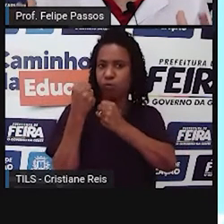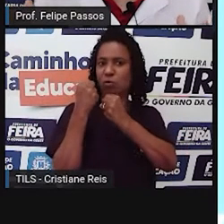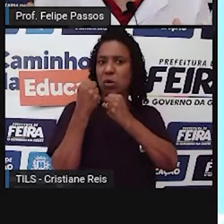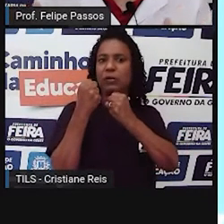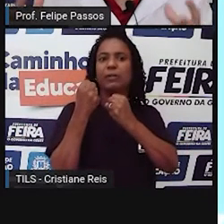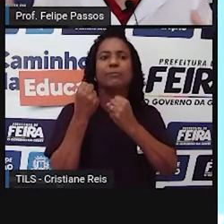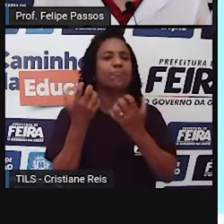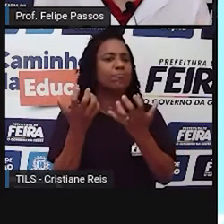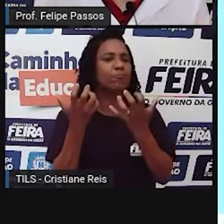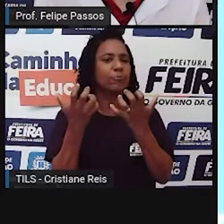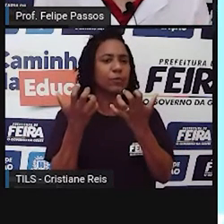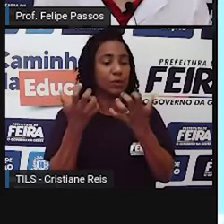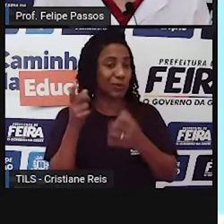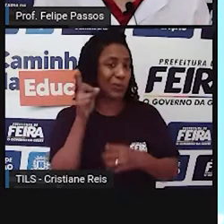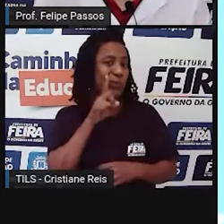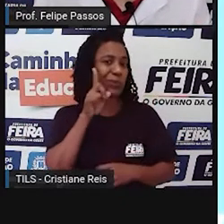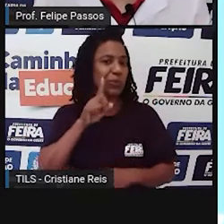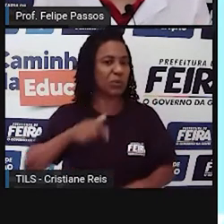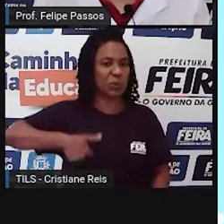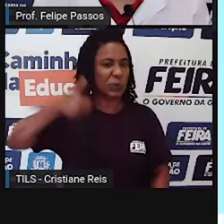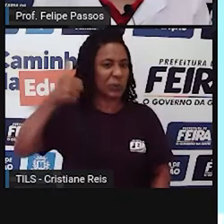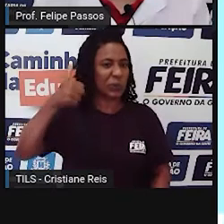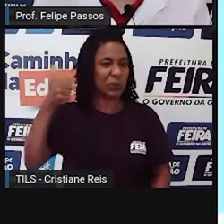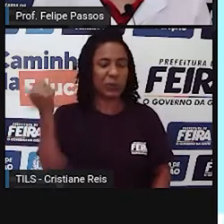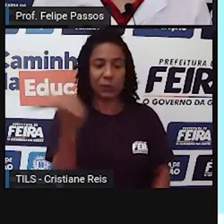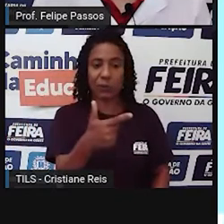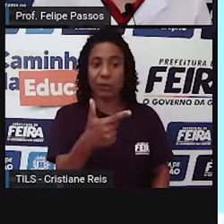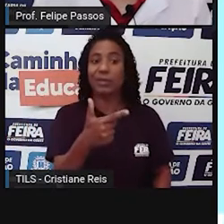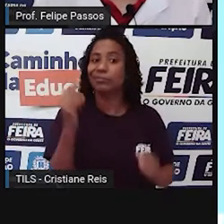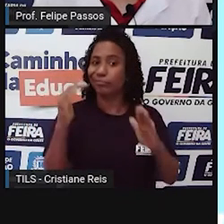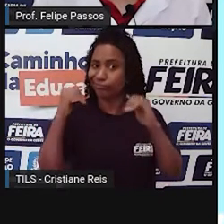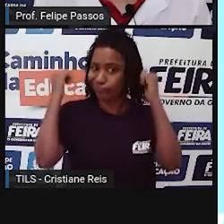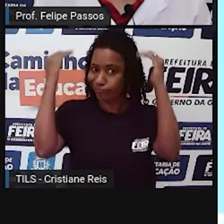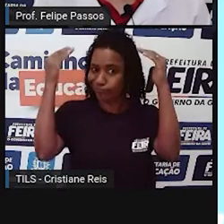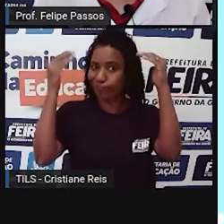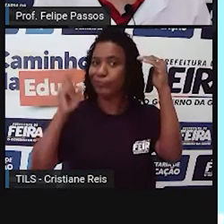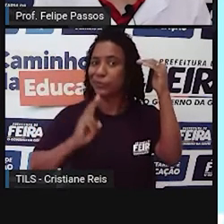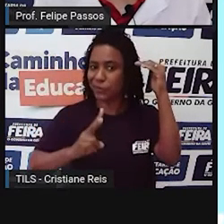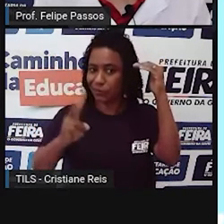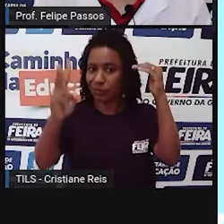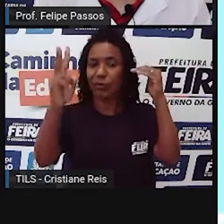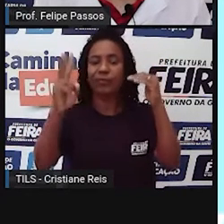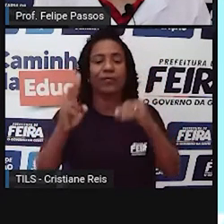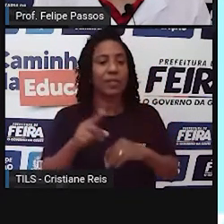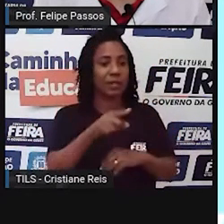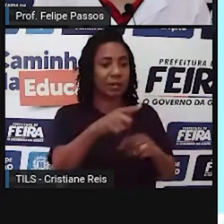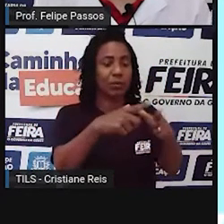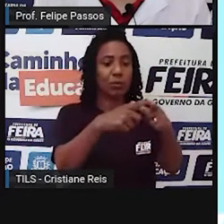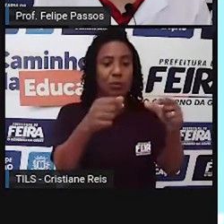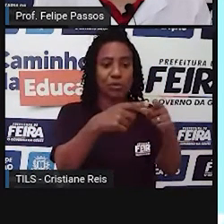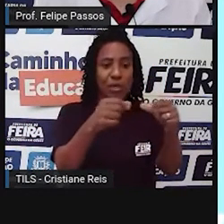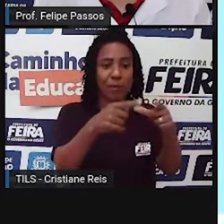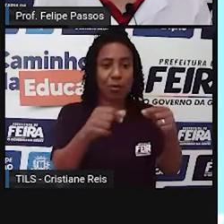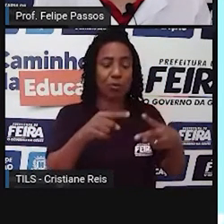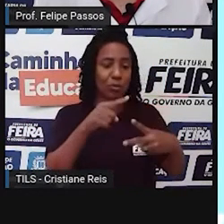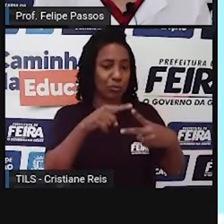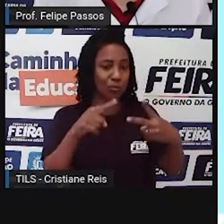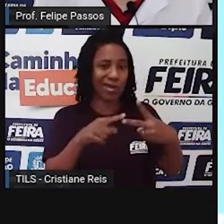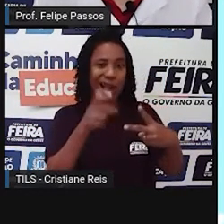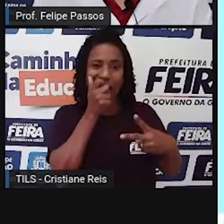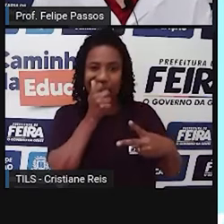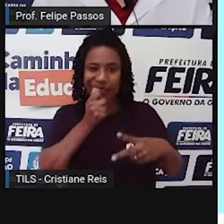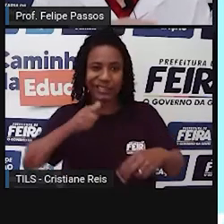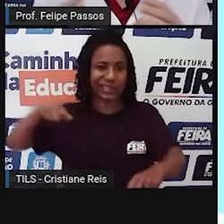potência que era os Estados Unidos, que continua sendo, ele bombardeou duas cidades no Japão com duas bombas atômicas. Então,